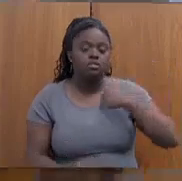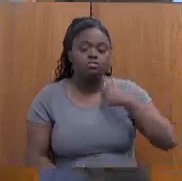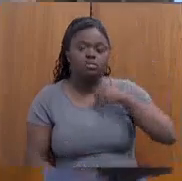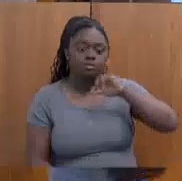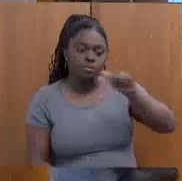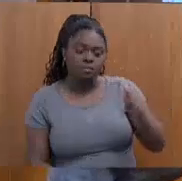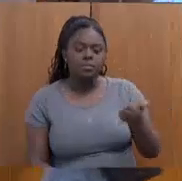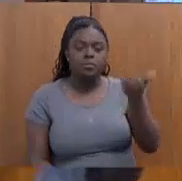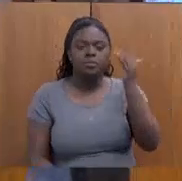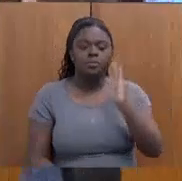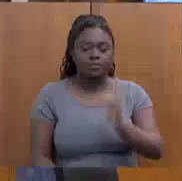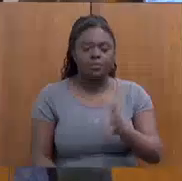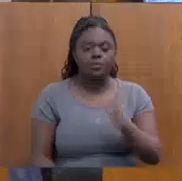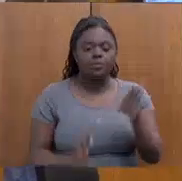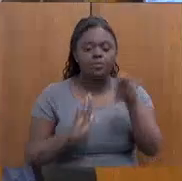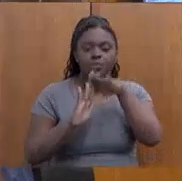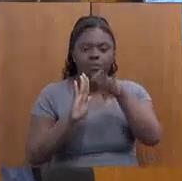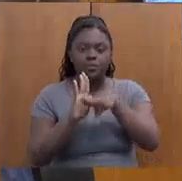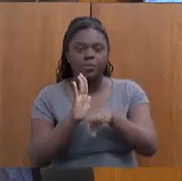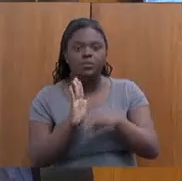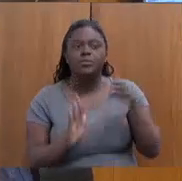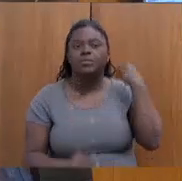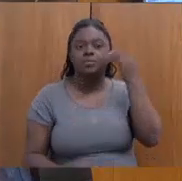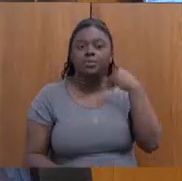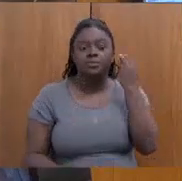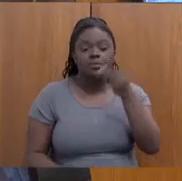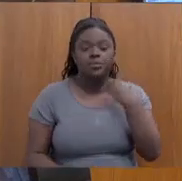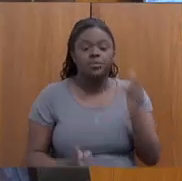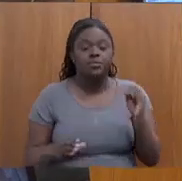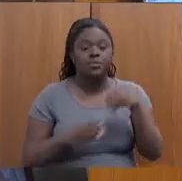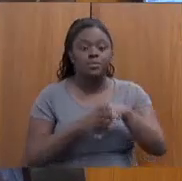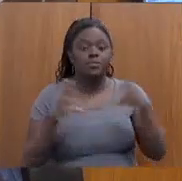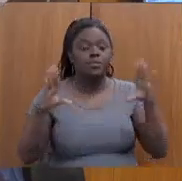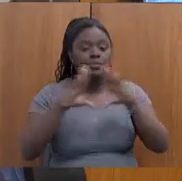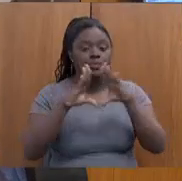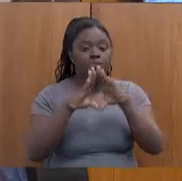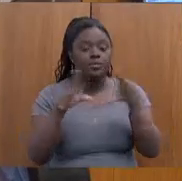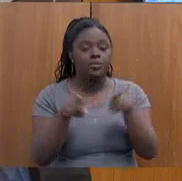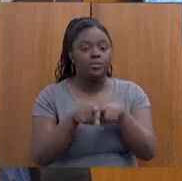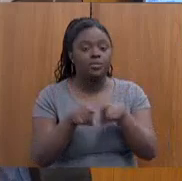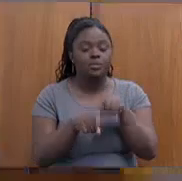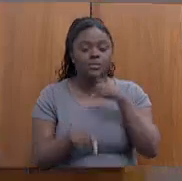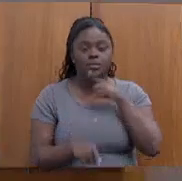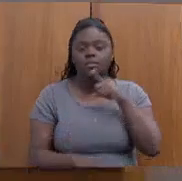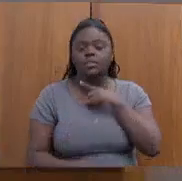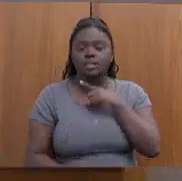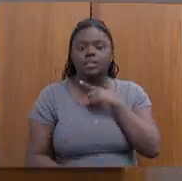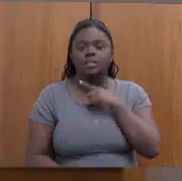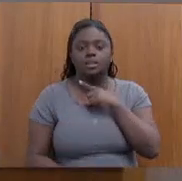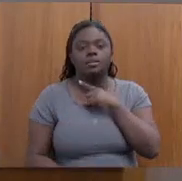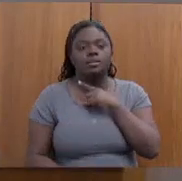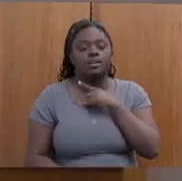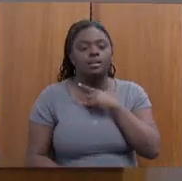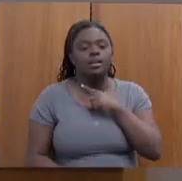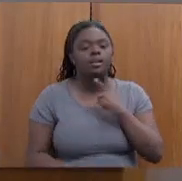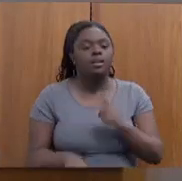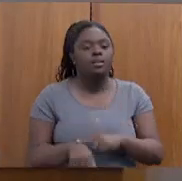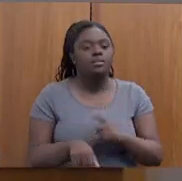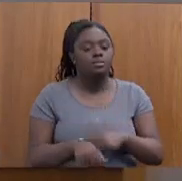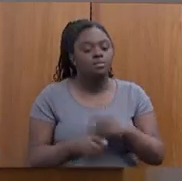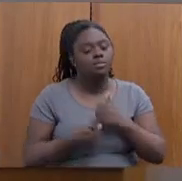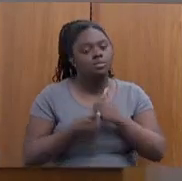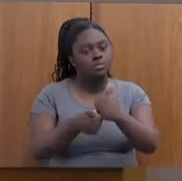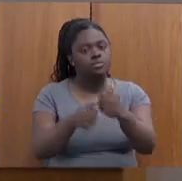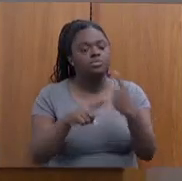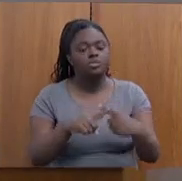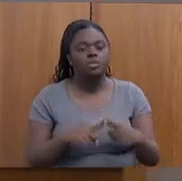deputada, para colocar essa experiência para a Assembleia também ter esse mesmo termo de cooperação, porque